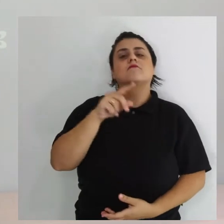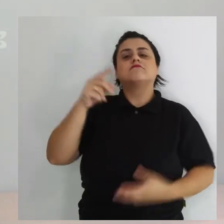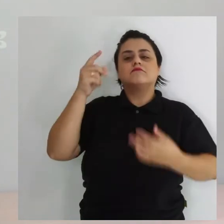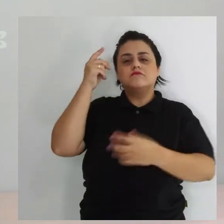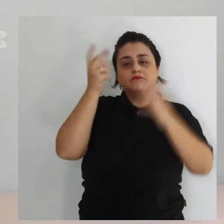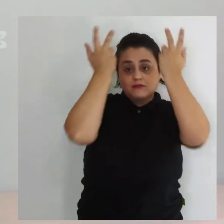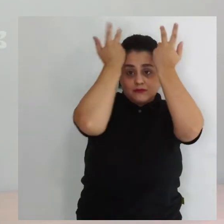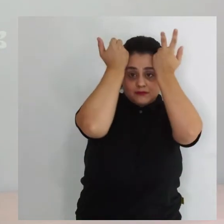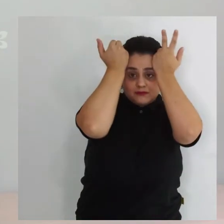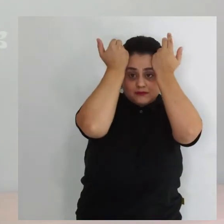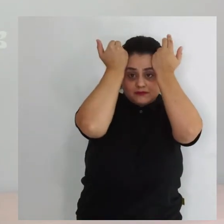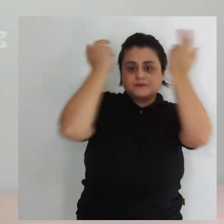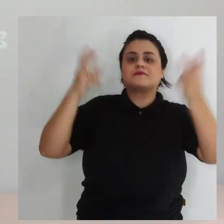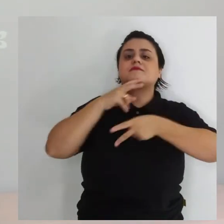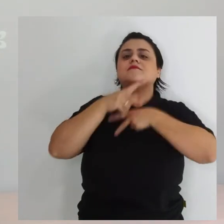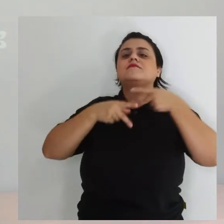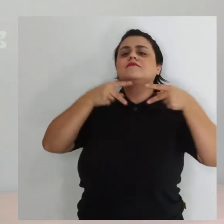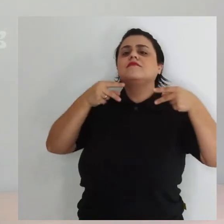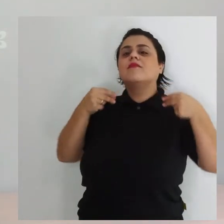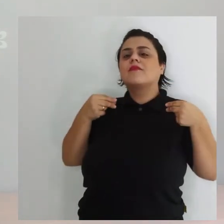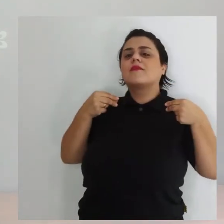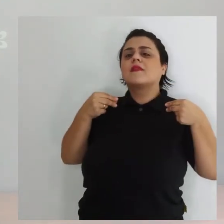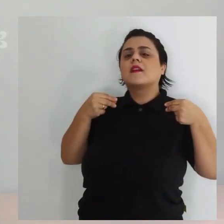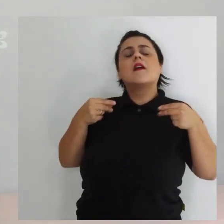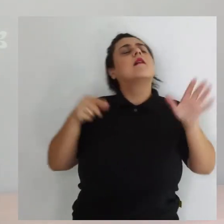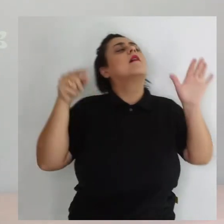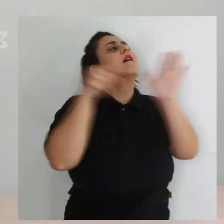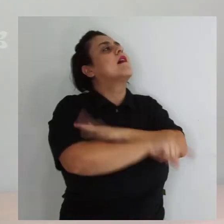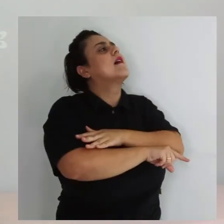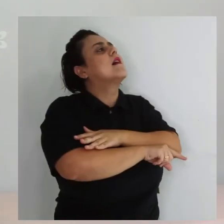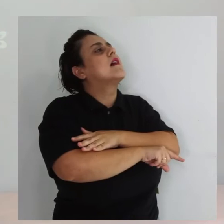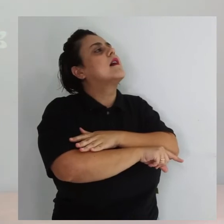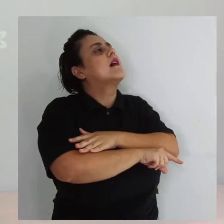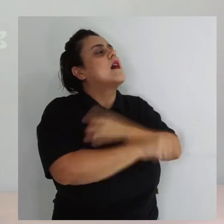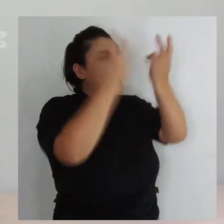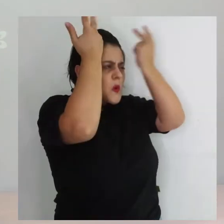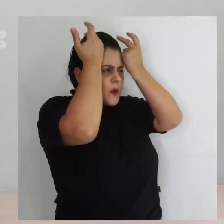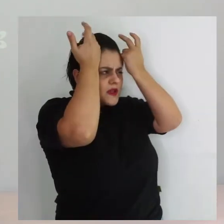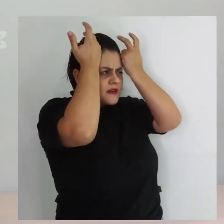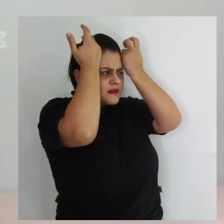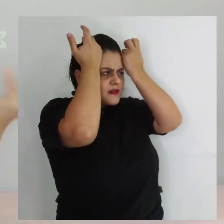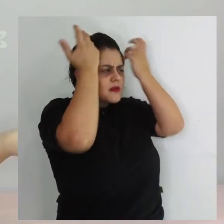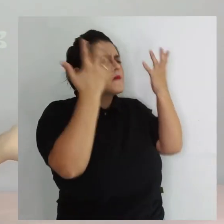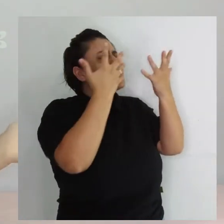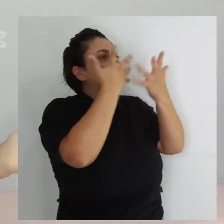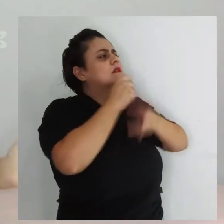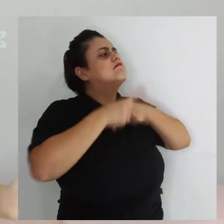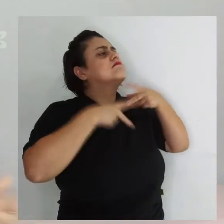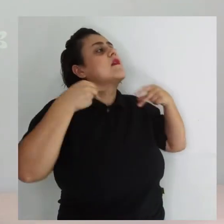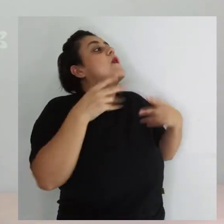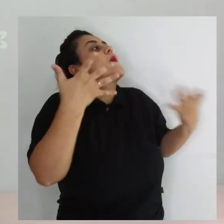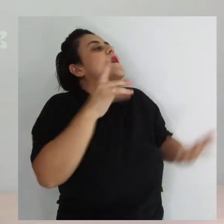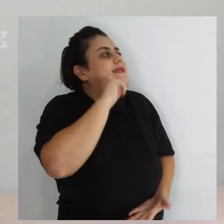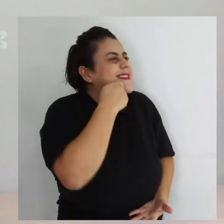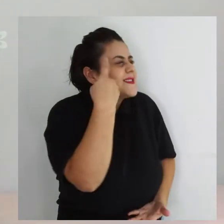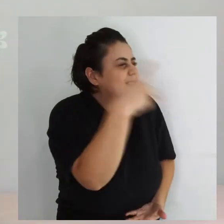de fita colorida no pescoço, sempre tinha alguém que perguntava coelhinha bonita no laço de fita, qual é seu segredo para